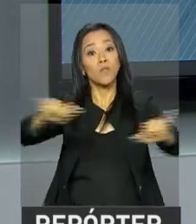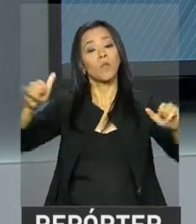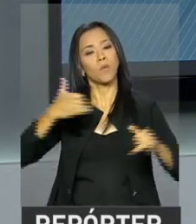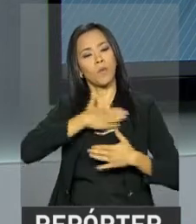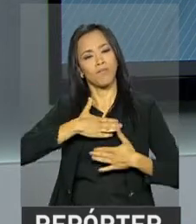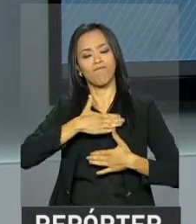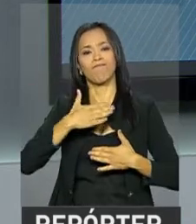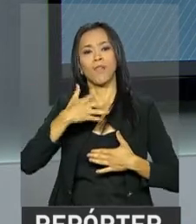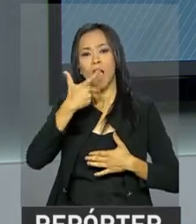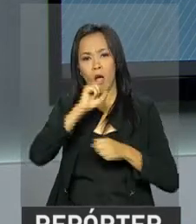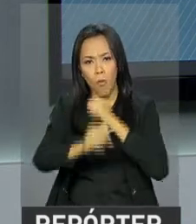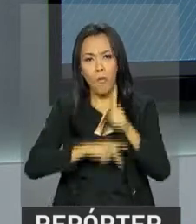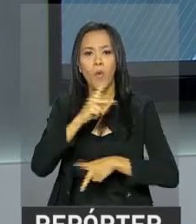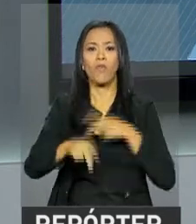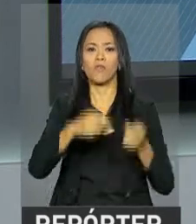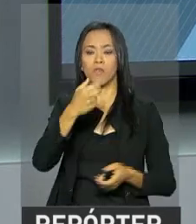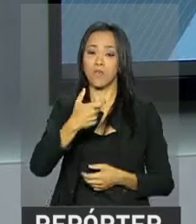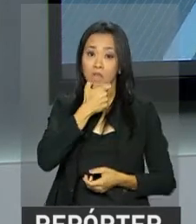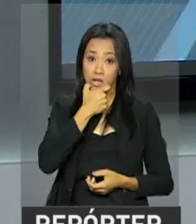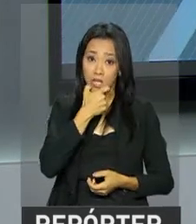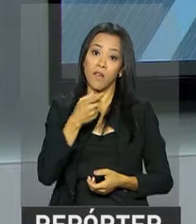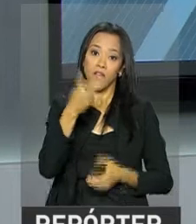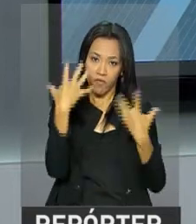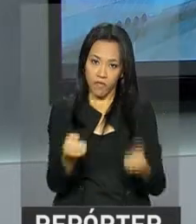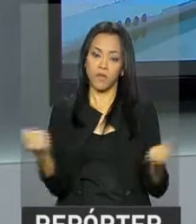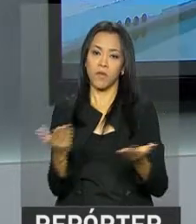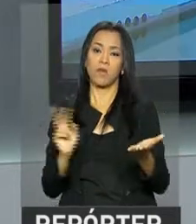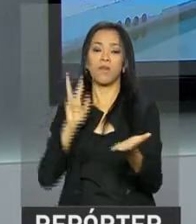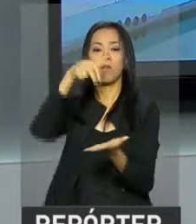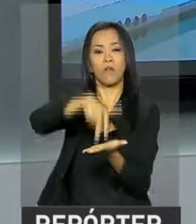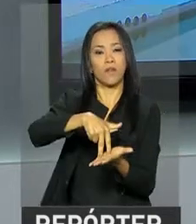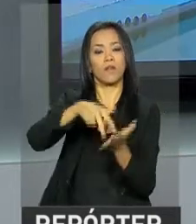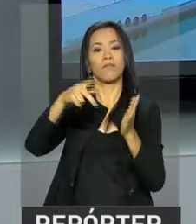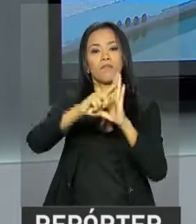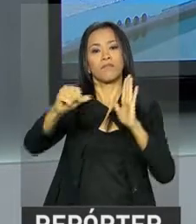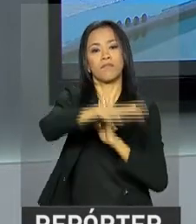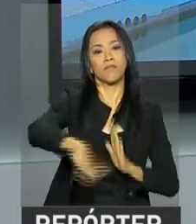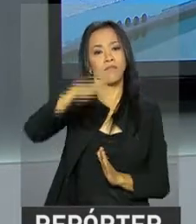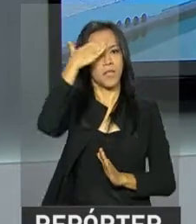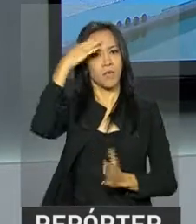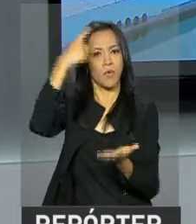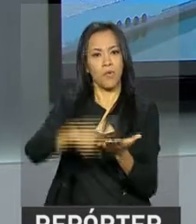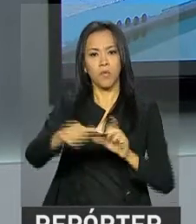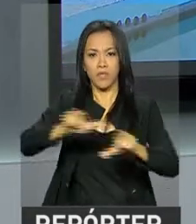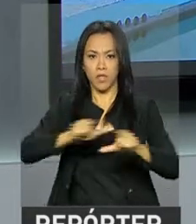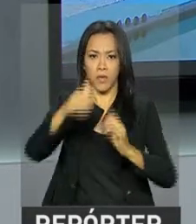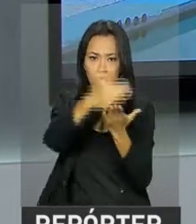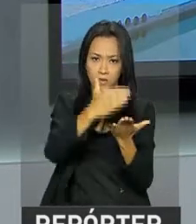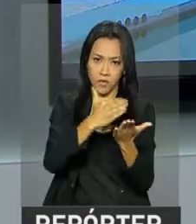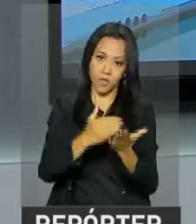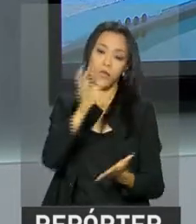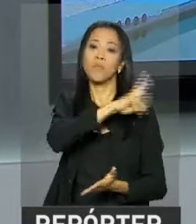solidariedade ao povo britânico. Então, agora ao Palácio Planalto para saber a agenda do presidente Michel Temer com